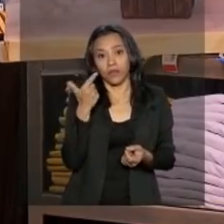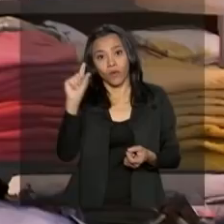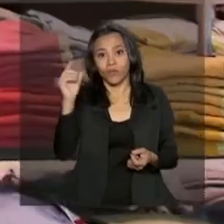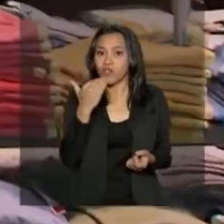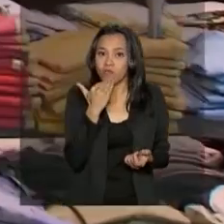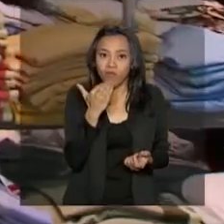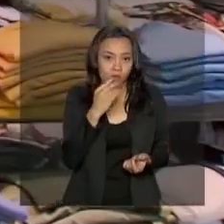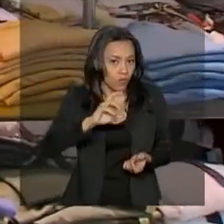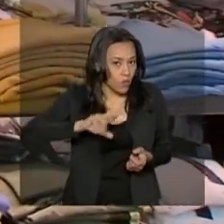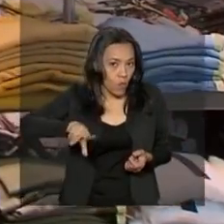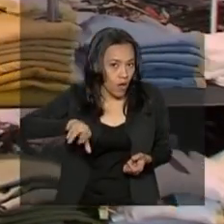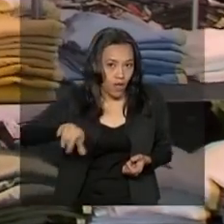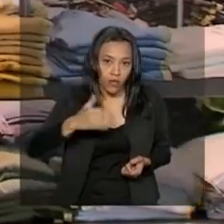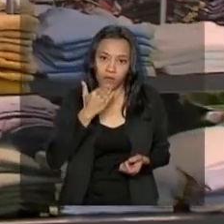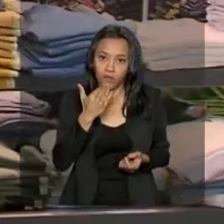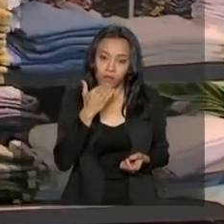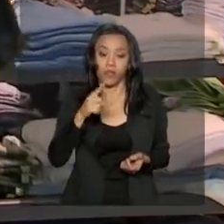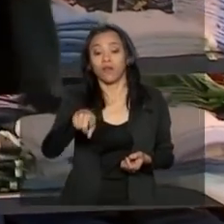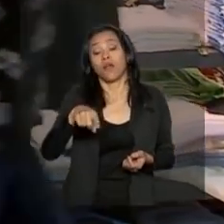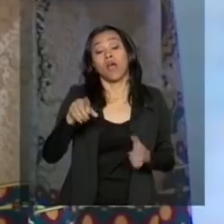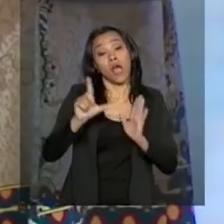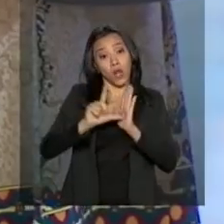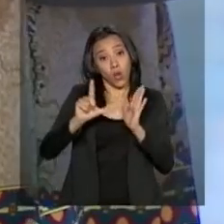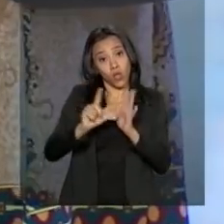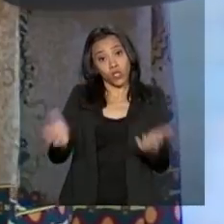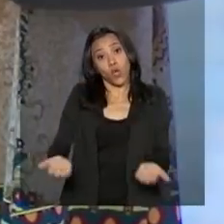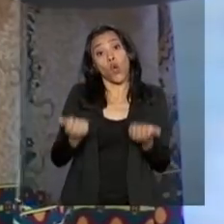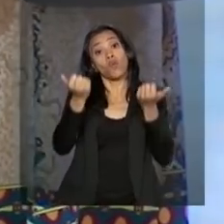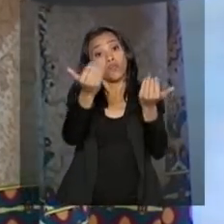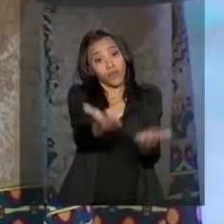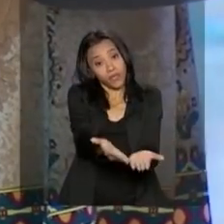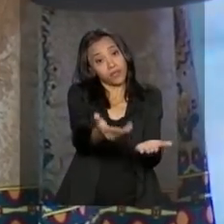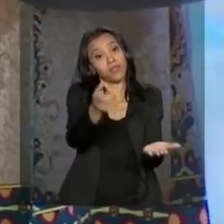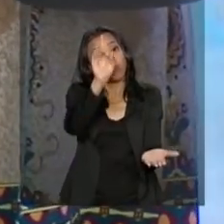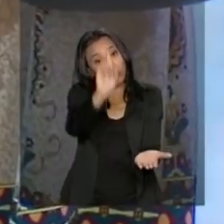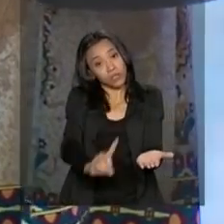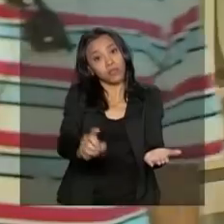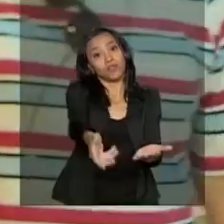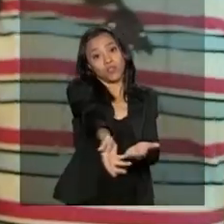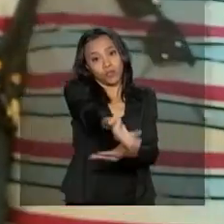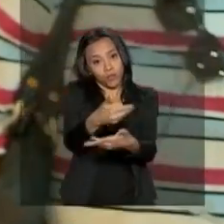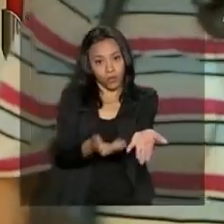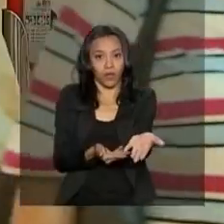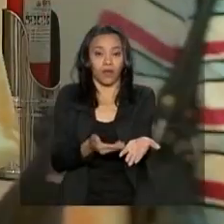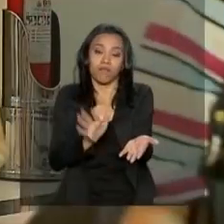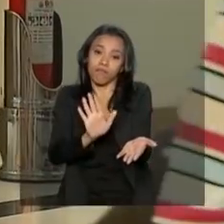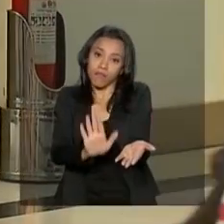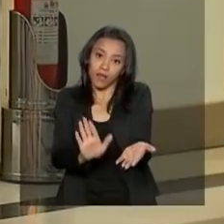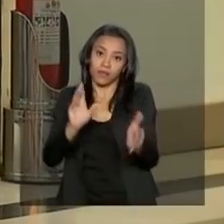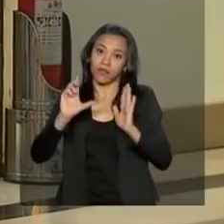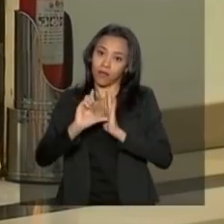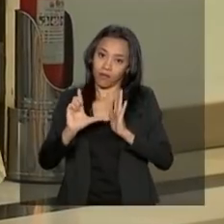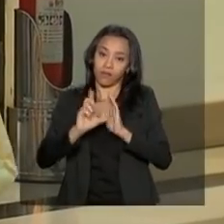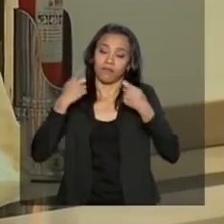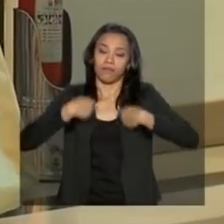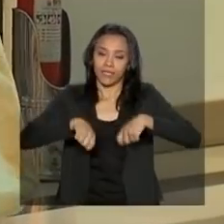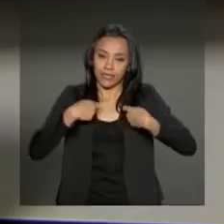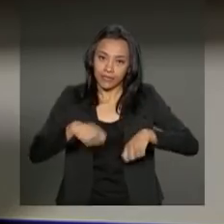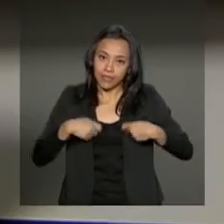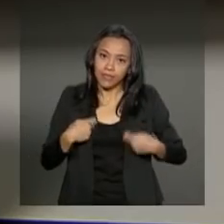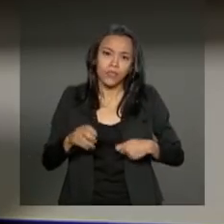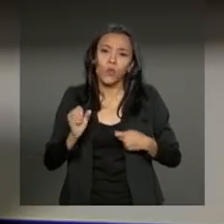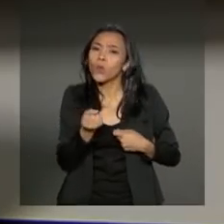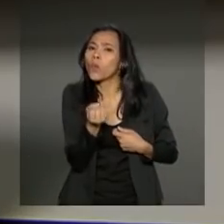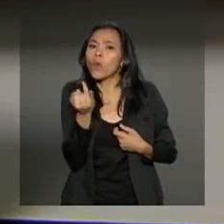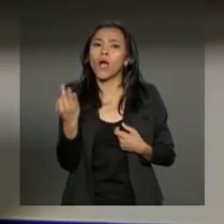defeito, cabe à loja oferecer ao consumidor o direito de trocar a mercadoria. Mas o estabelecimento precisa destacar